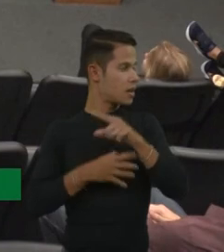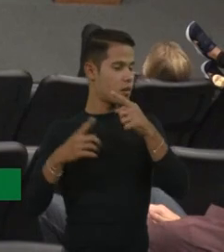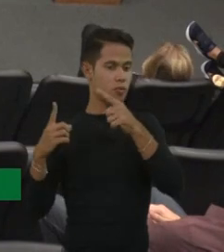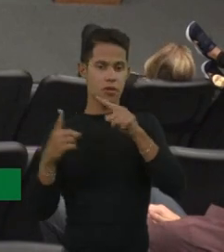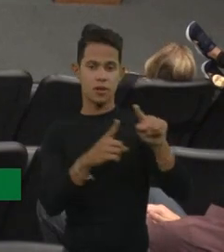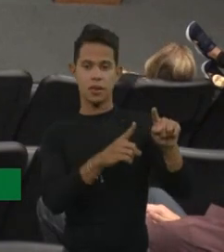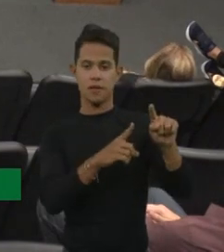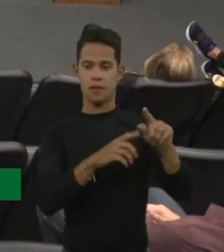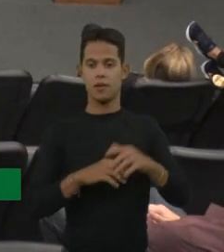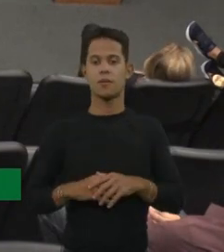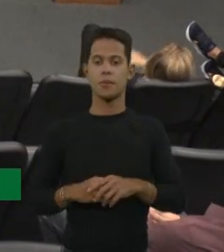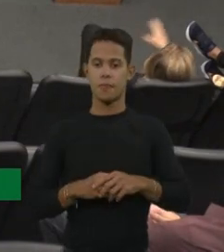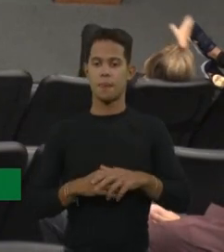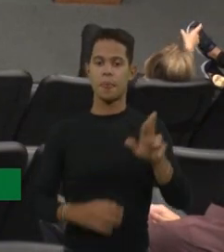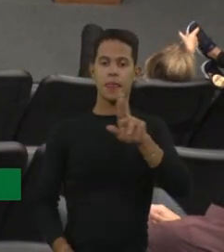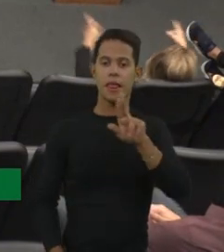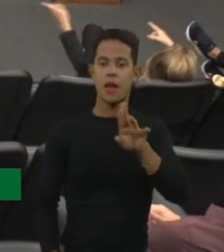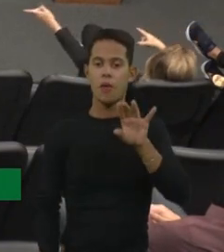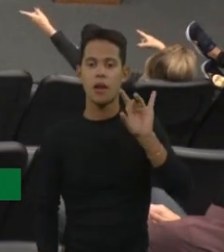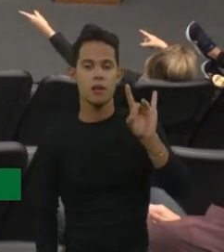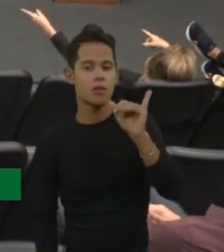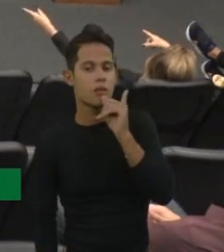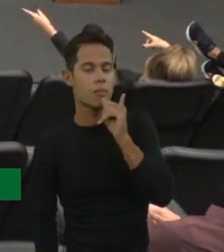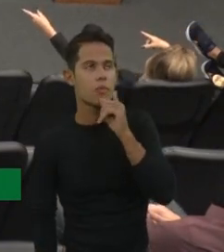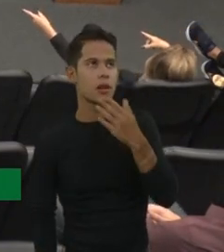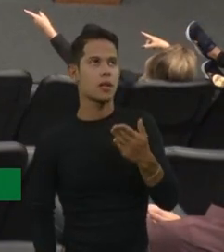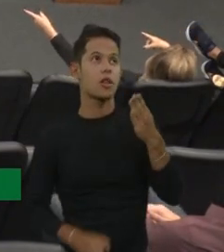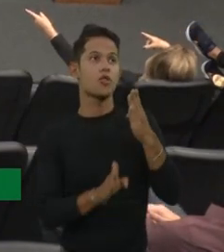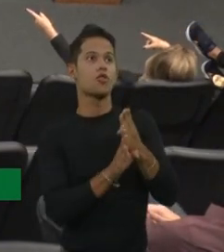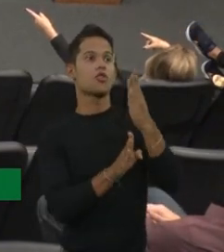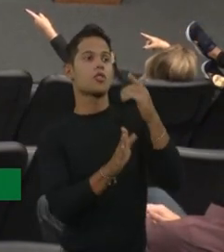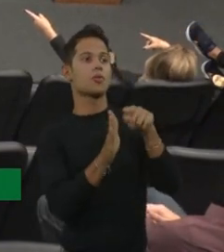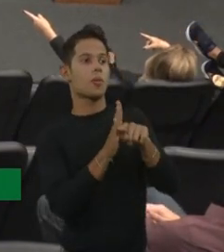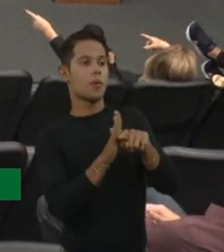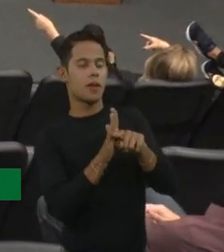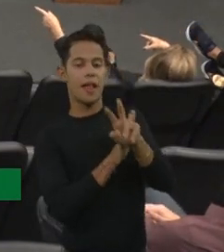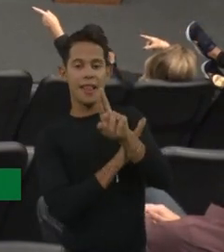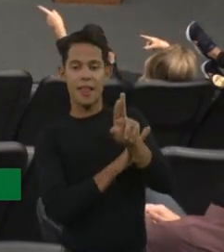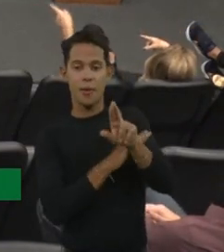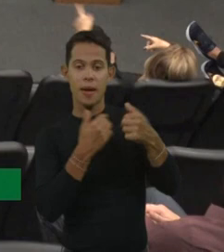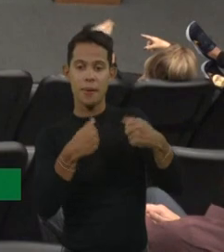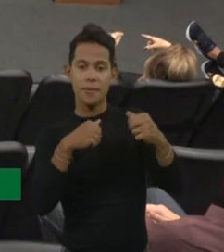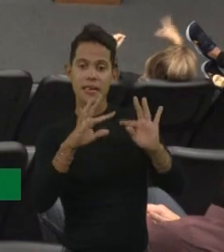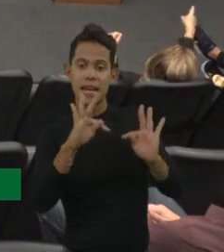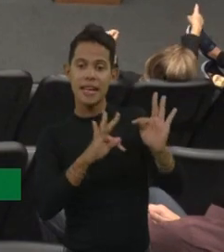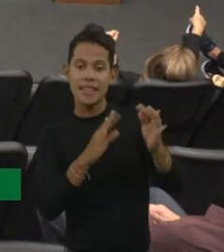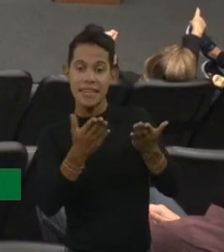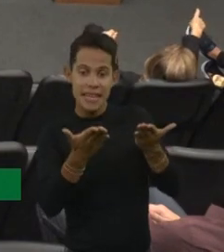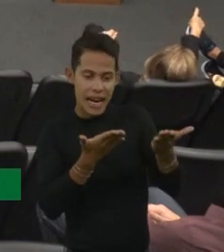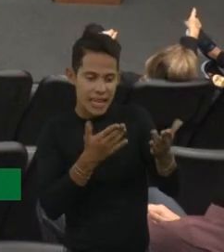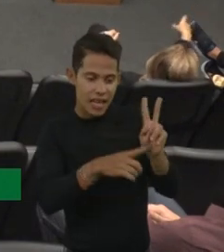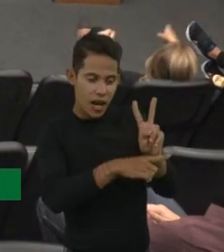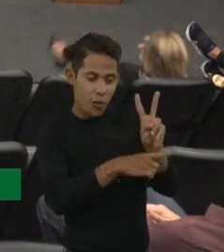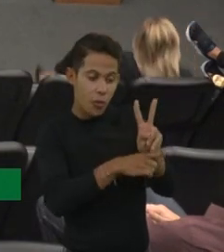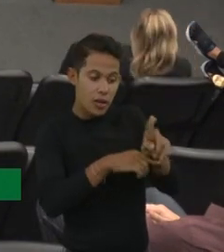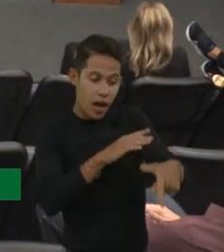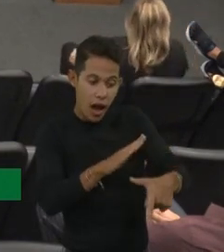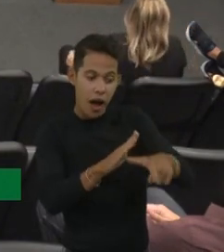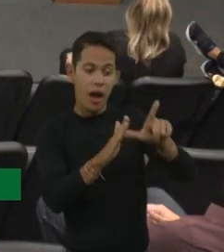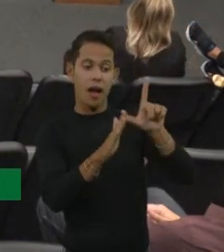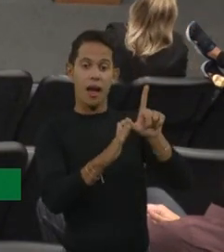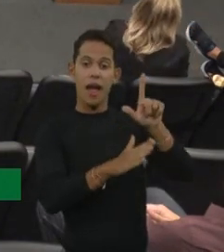vai, não basta a gente só diagnosticar, a gente vai ter que tratar essas crianças muito precoce, isso é uma